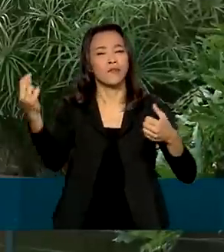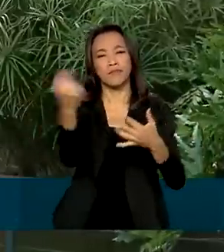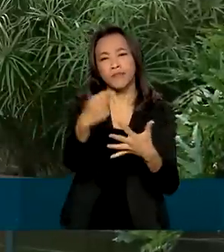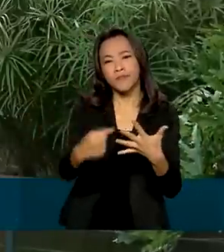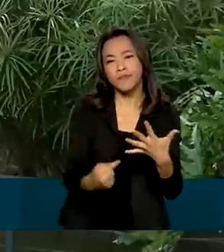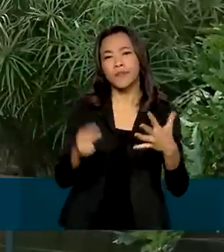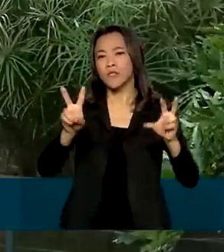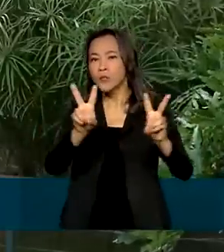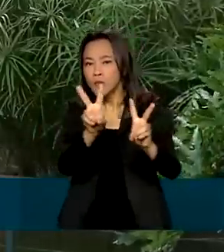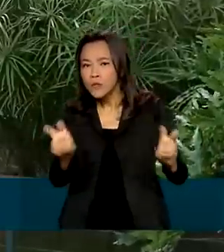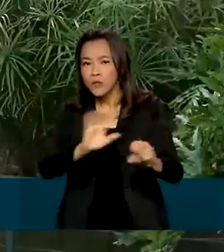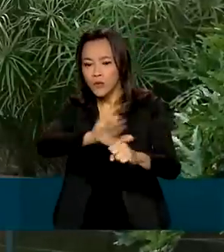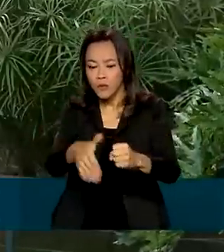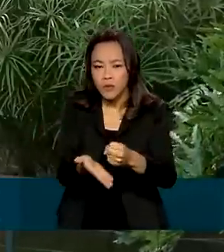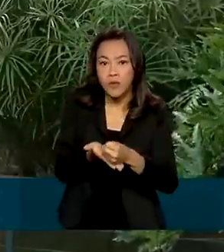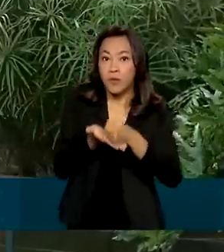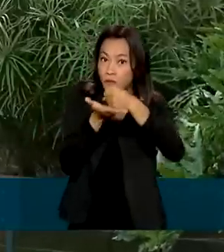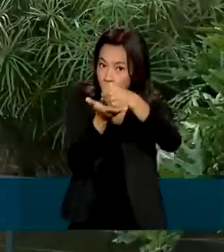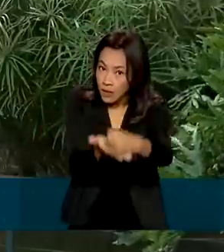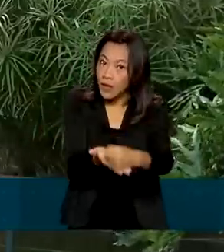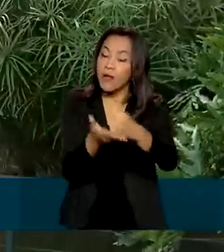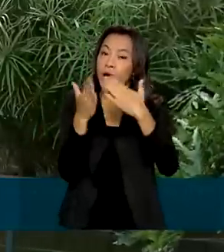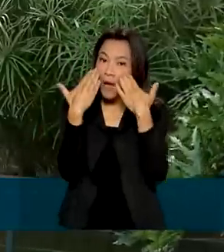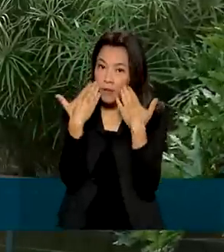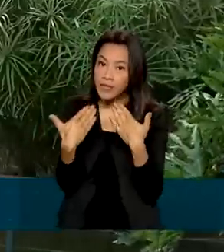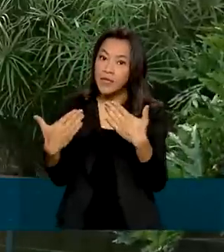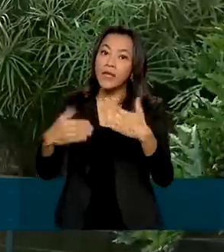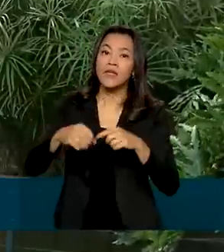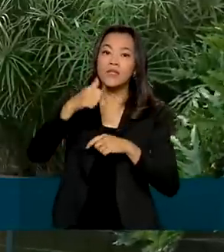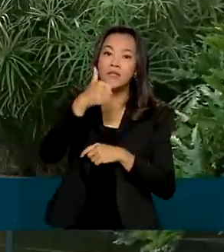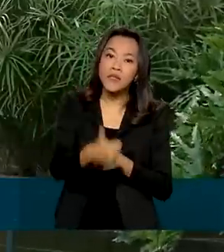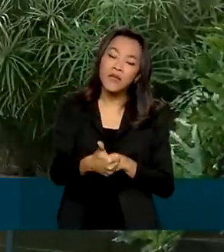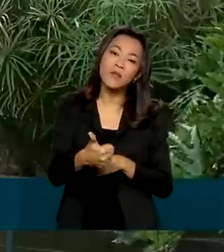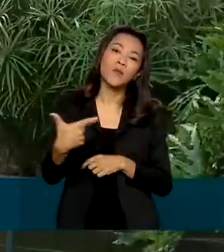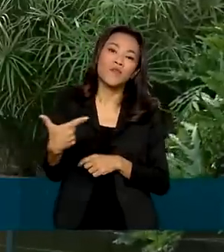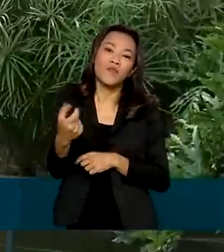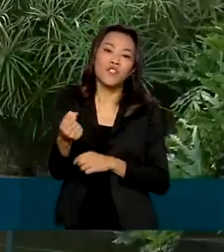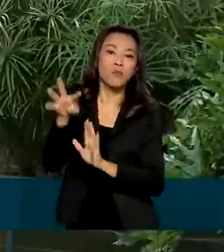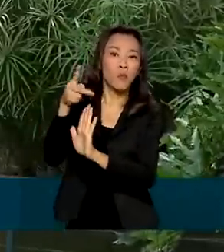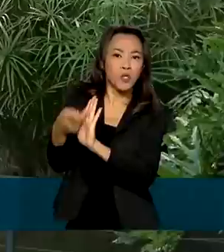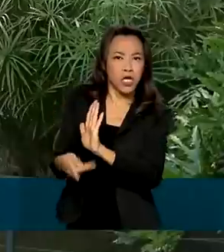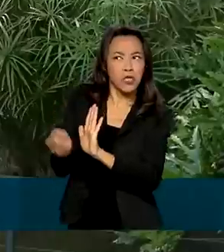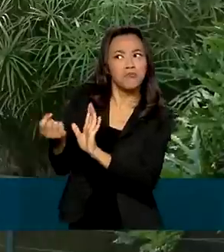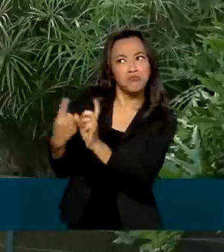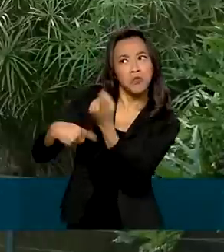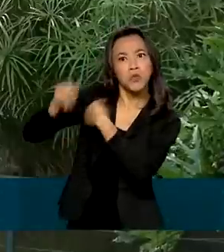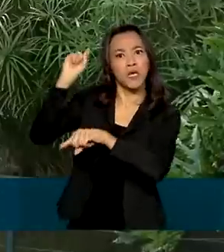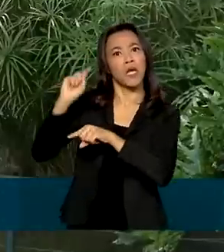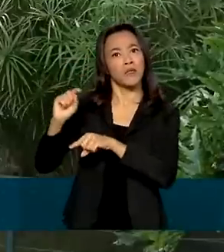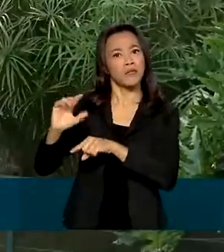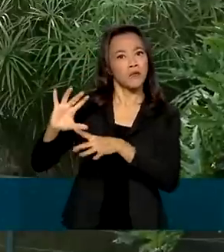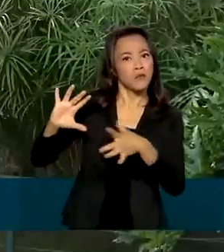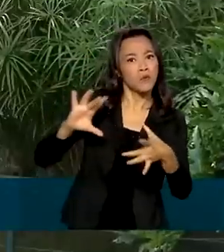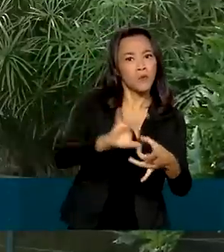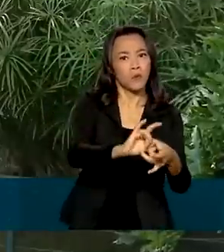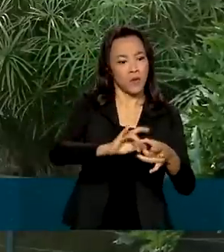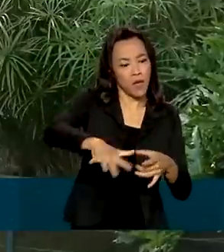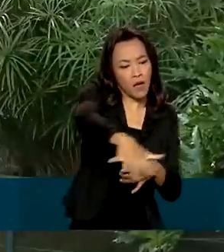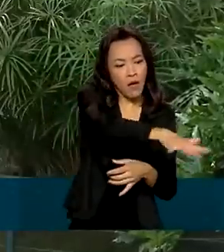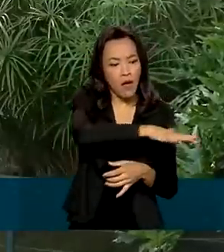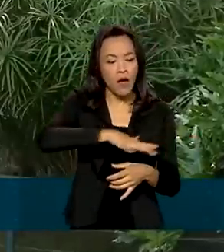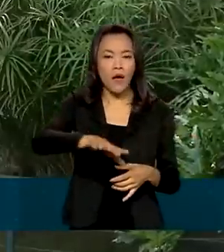em sustentabilidade. Serão apresentados cerca de 120 projetos que deram certo na área do mercado de carbono.